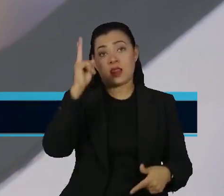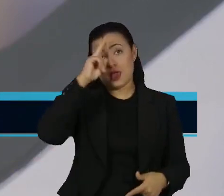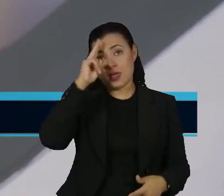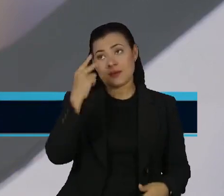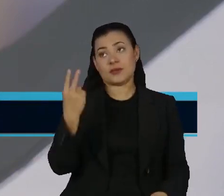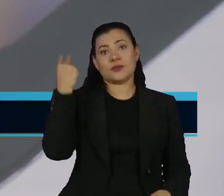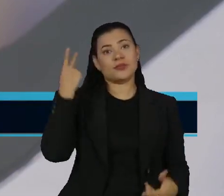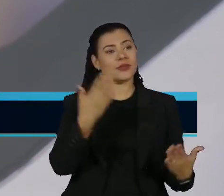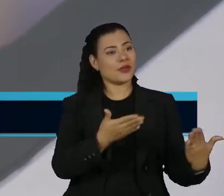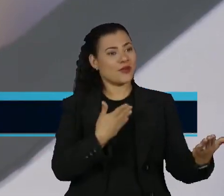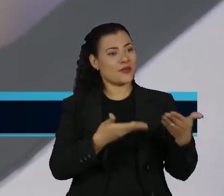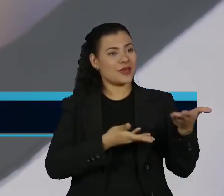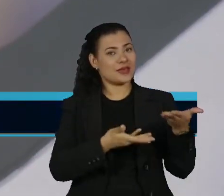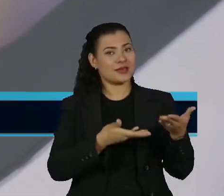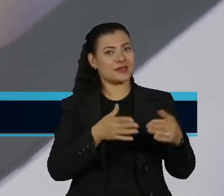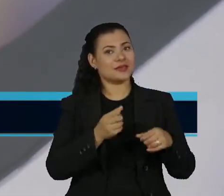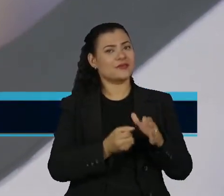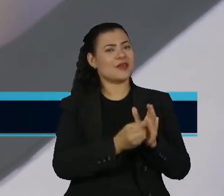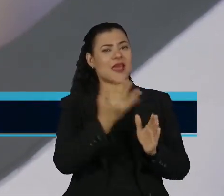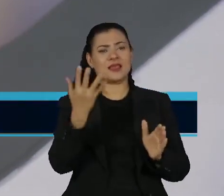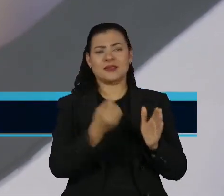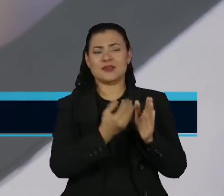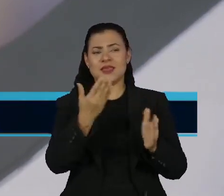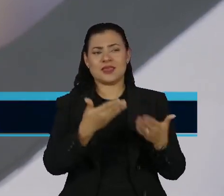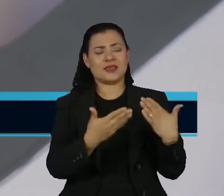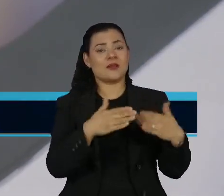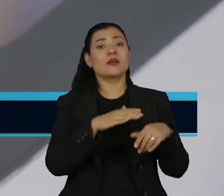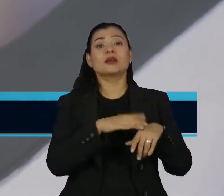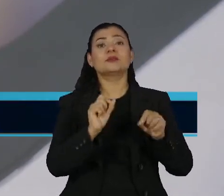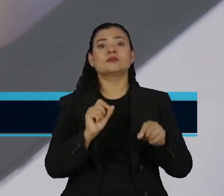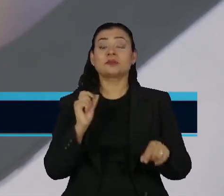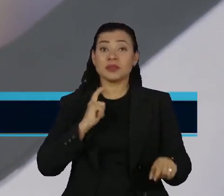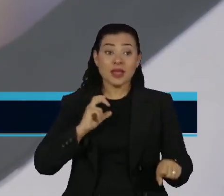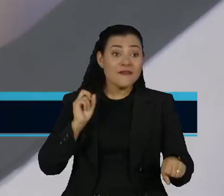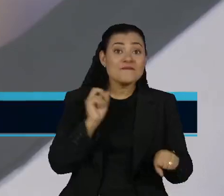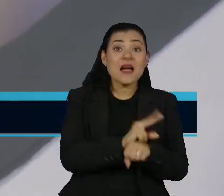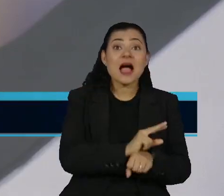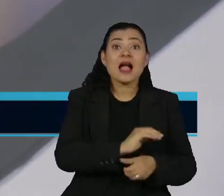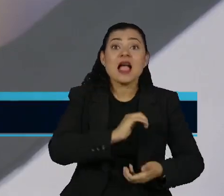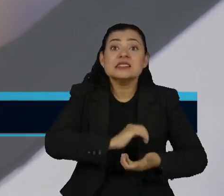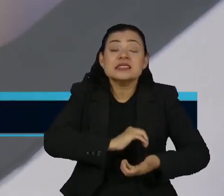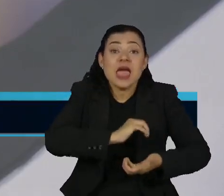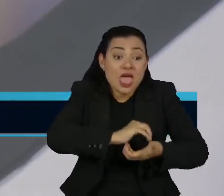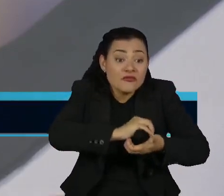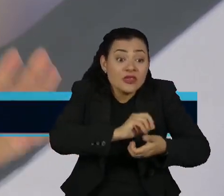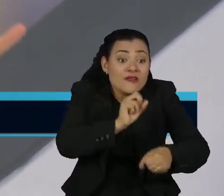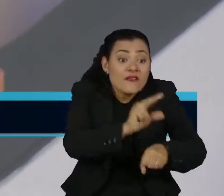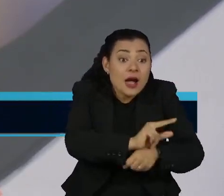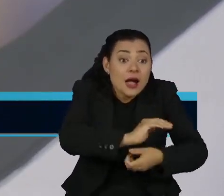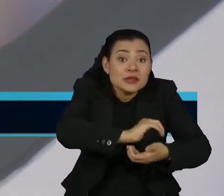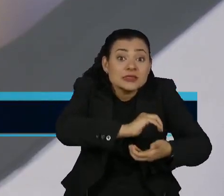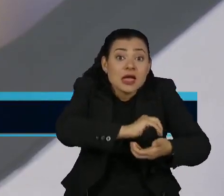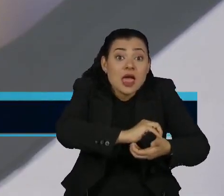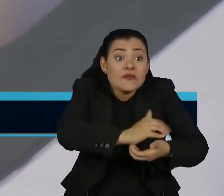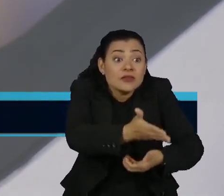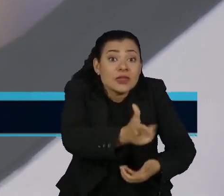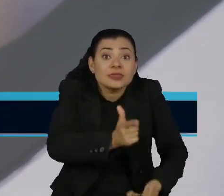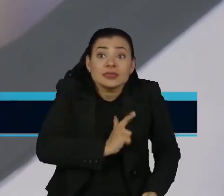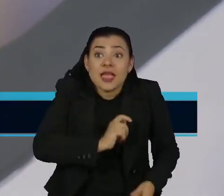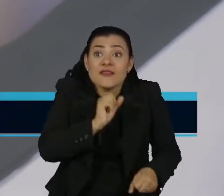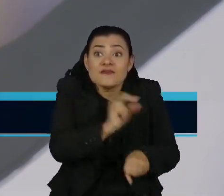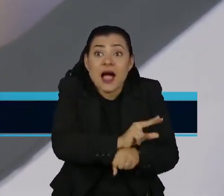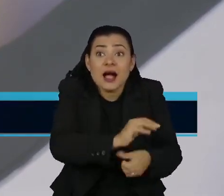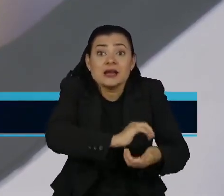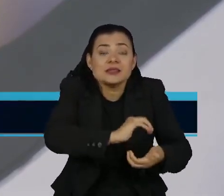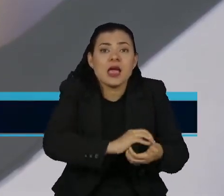conversa que a gente já teve aqui inúmeras vezes, de que tem uma vaga aberta no Supremo Tribunal Federal. Tem uma vaga aberta no STF.